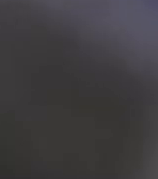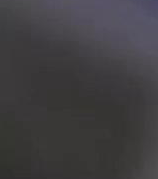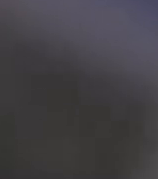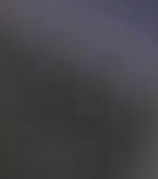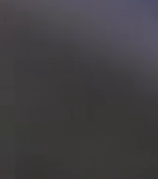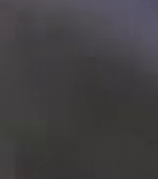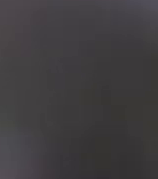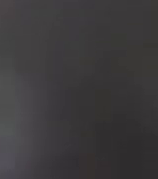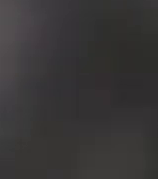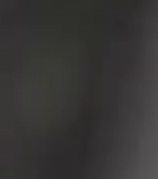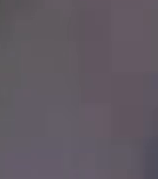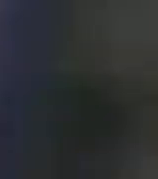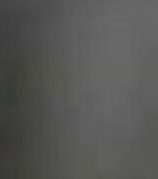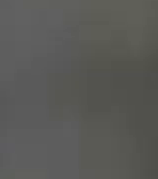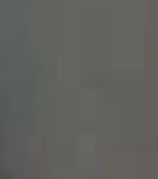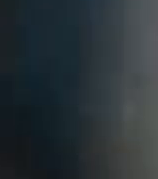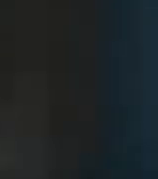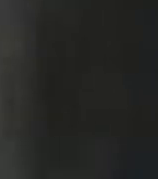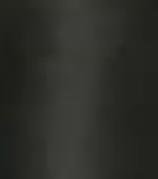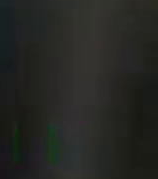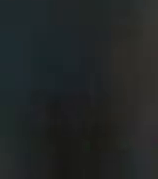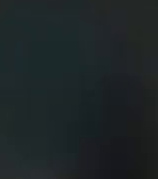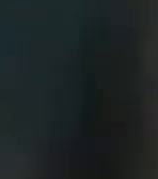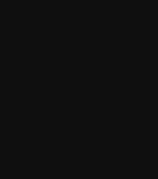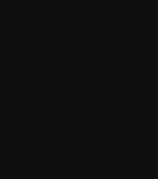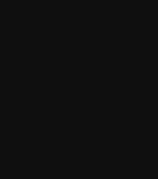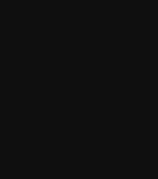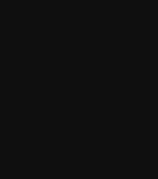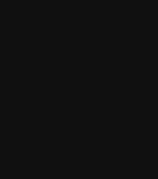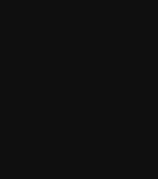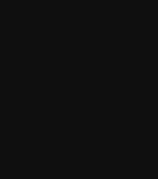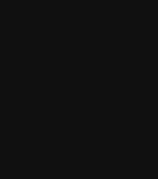Mas tu tá parecendo um moçom falando.